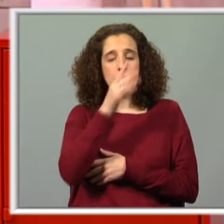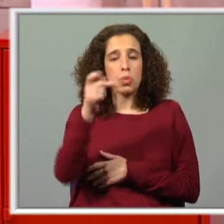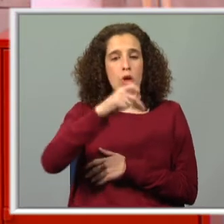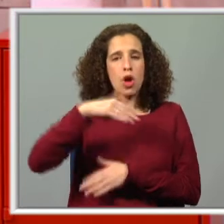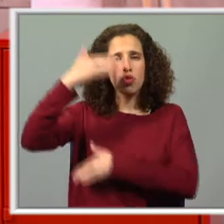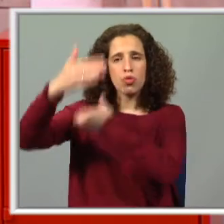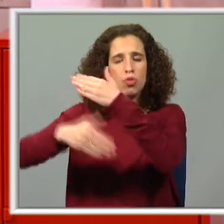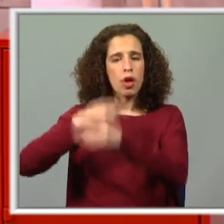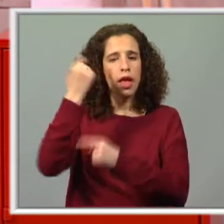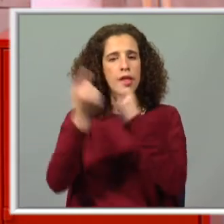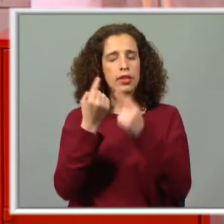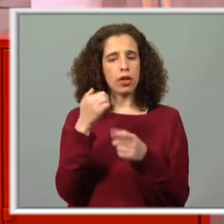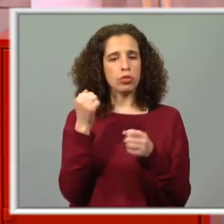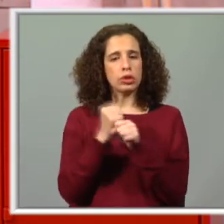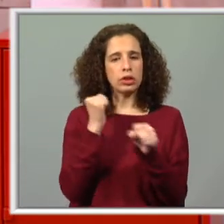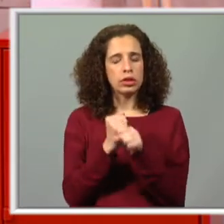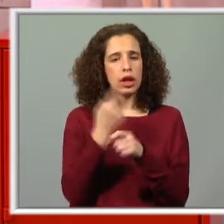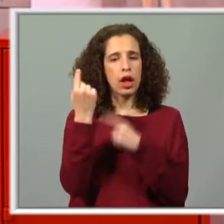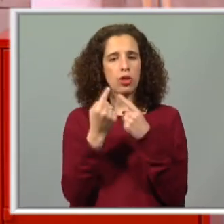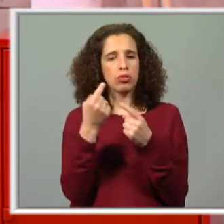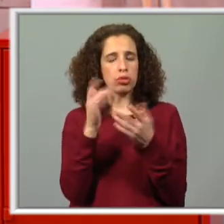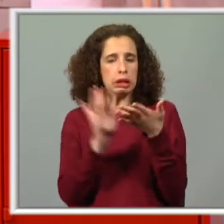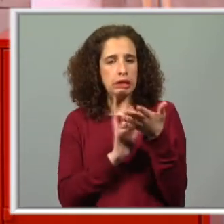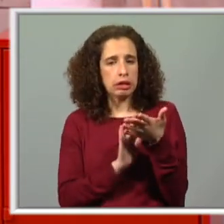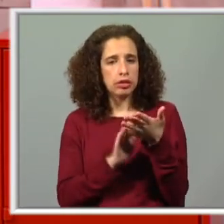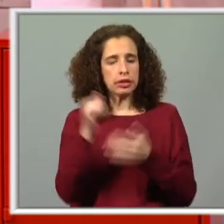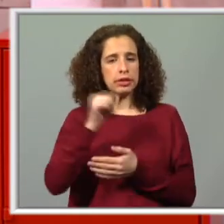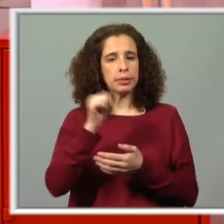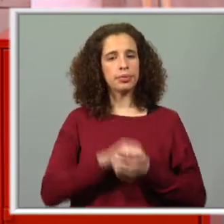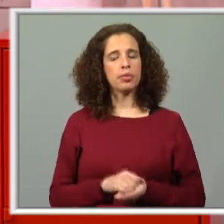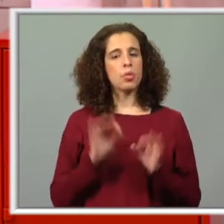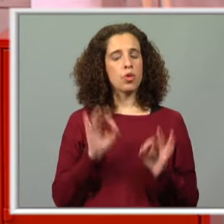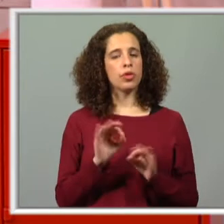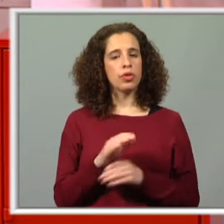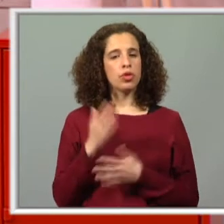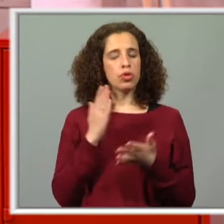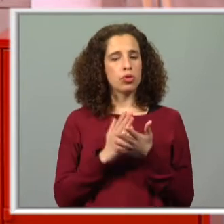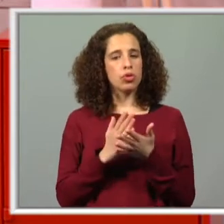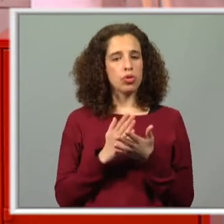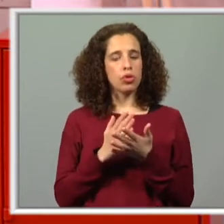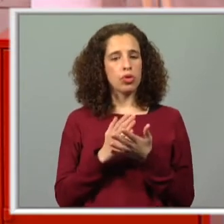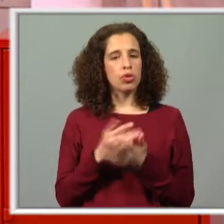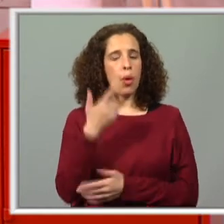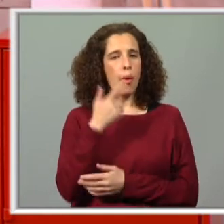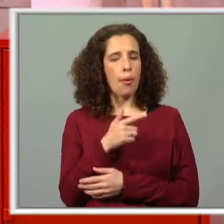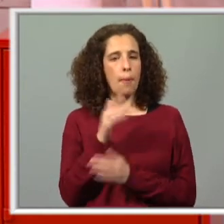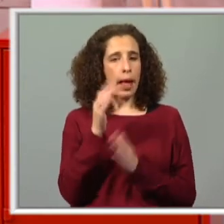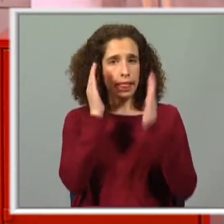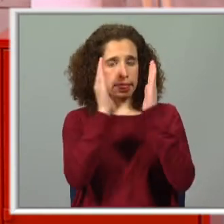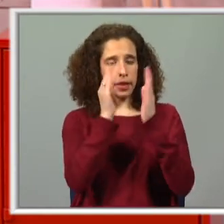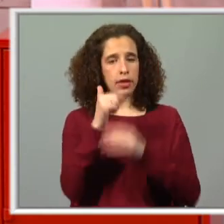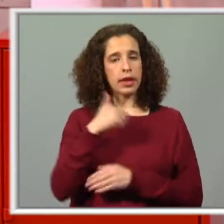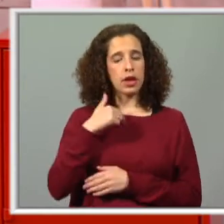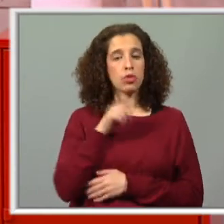Em algum tipo de exercício, algum tipo de manual? Sim? Pronto. Vou só fazer-vos aqui um reparo. Eu